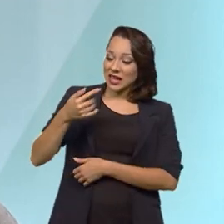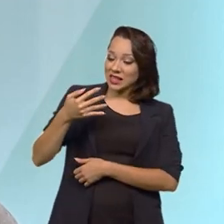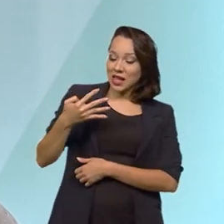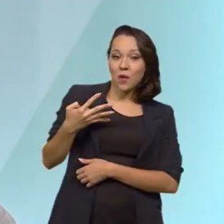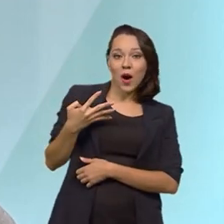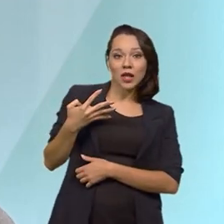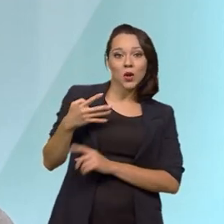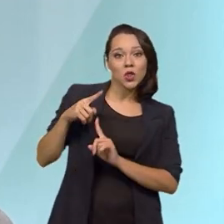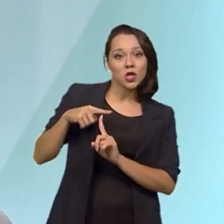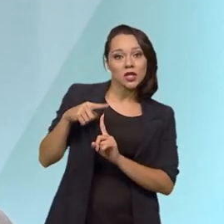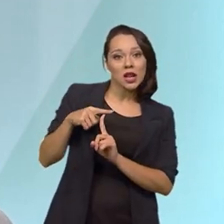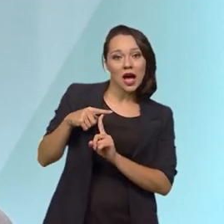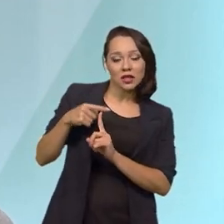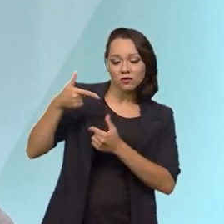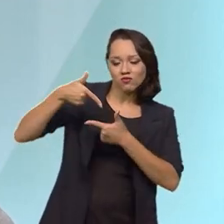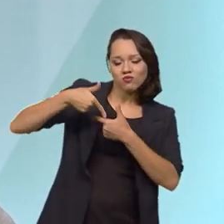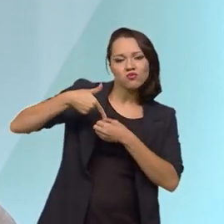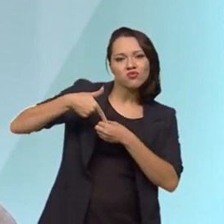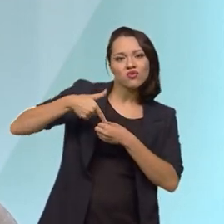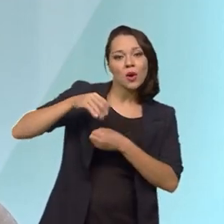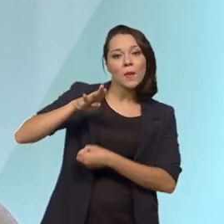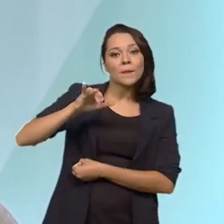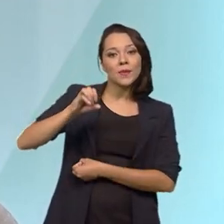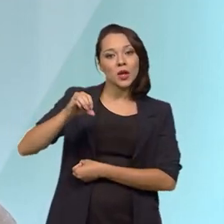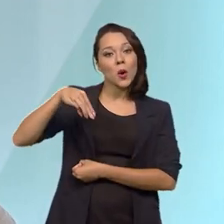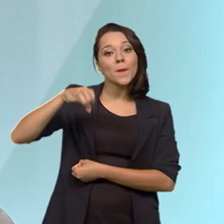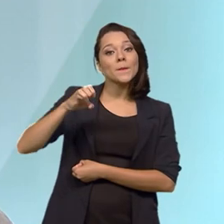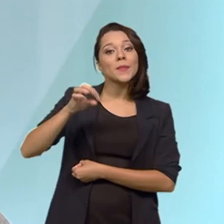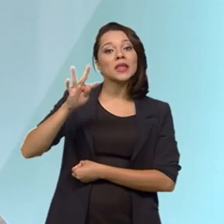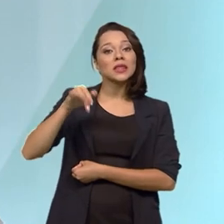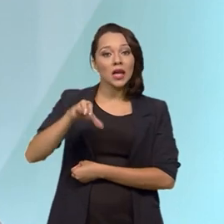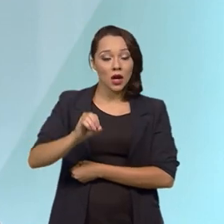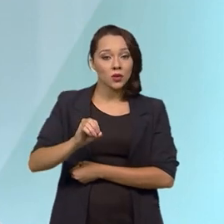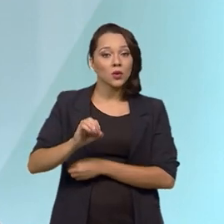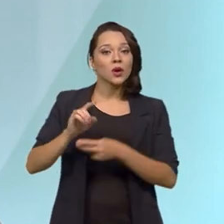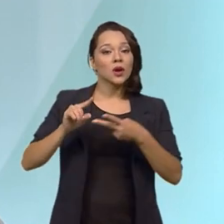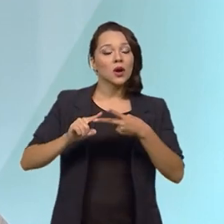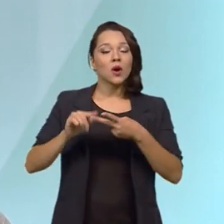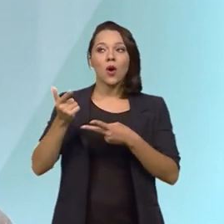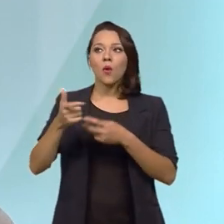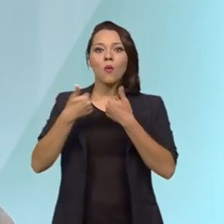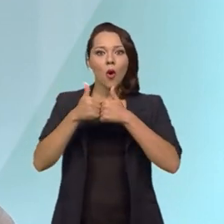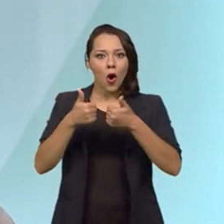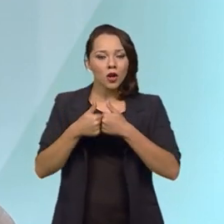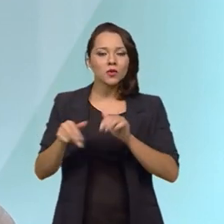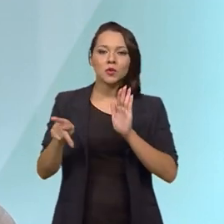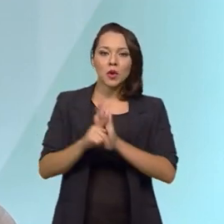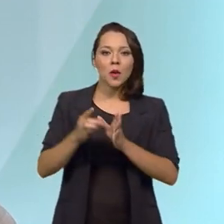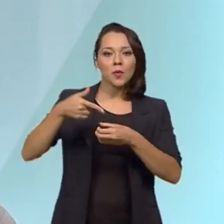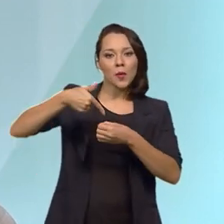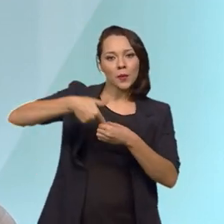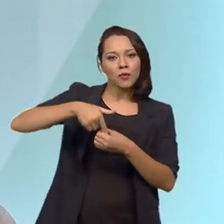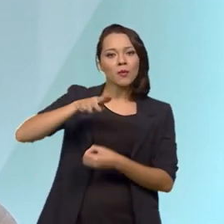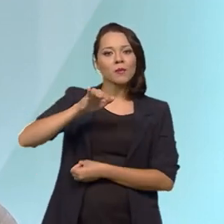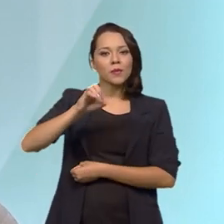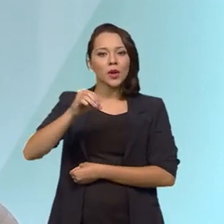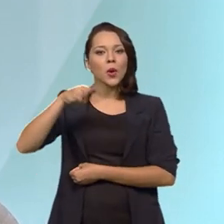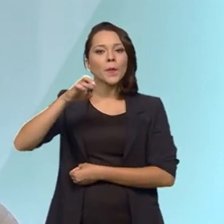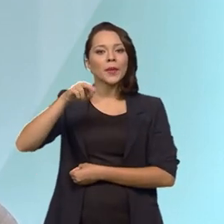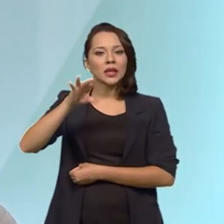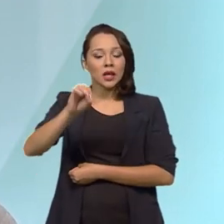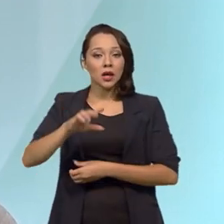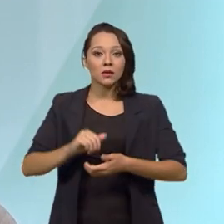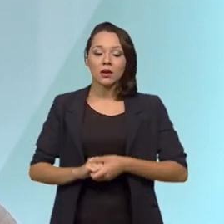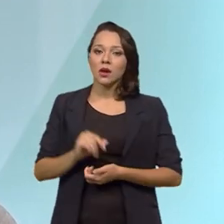biometano, um ônibus a biometano, um caminhão, um importante caminhão de 74 toneladas